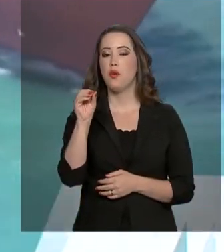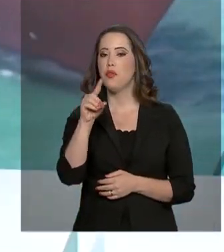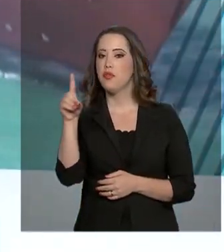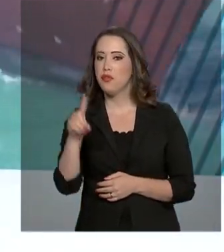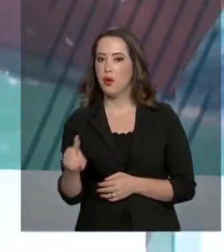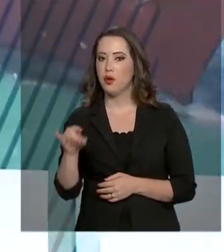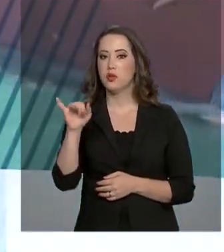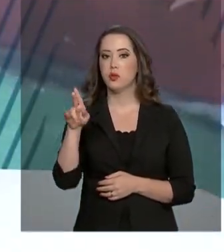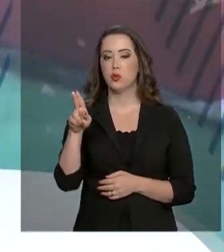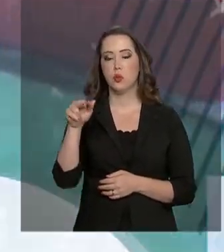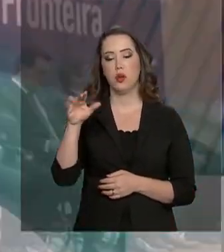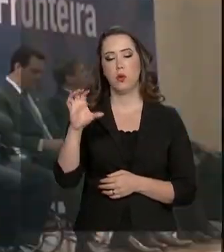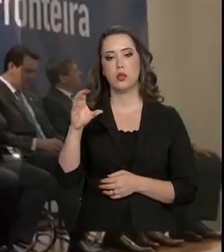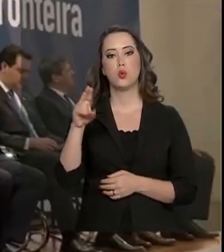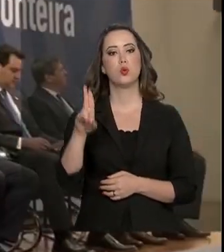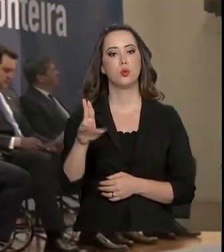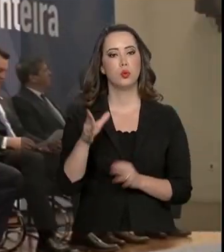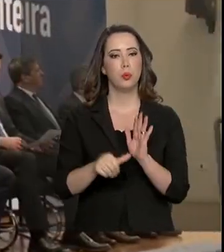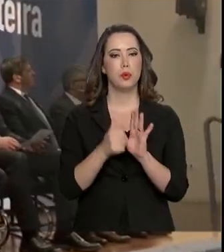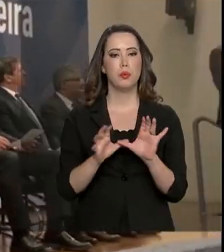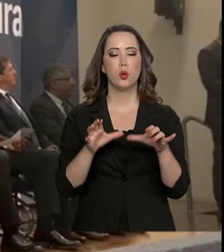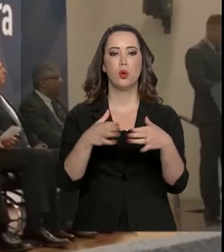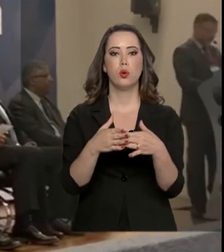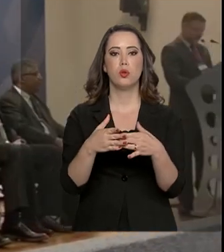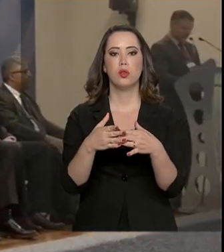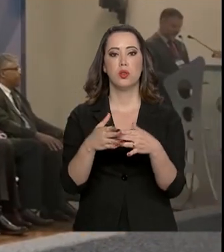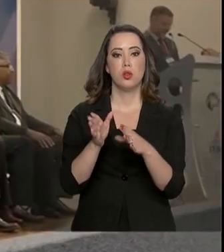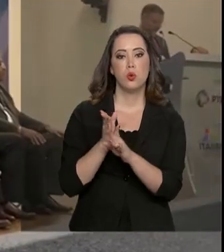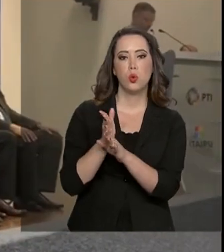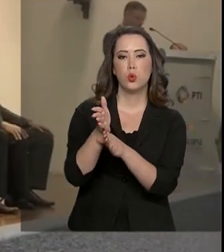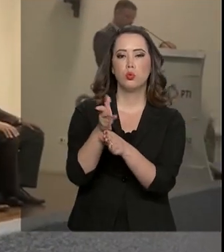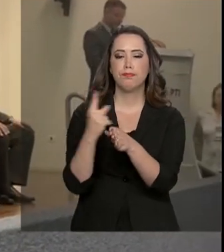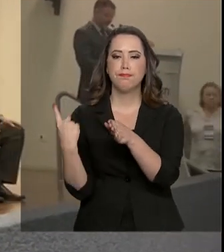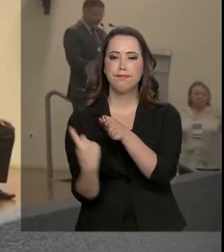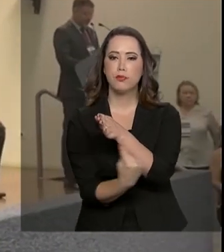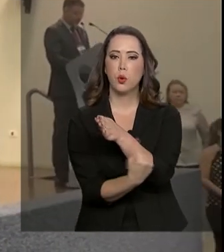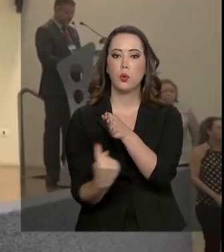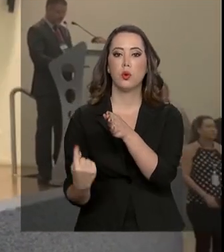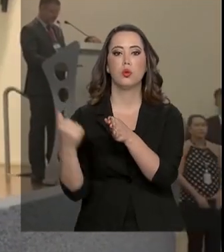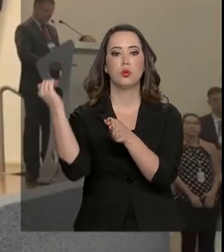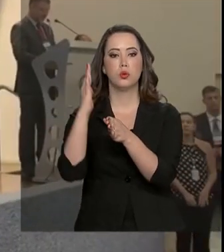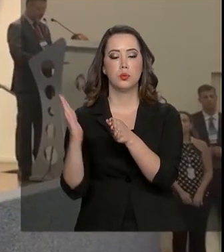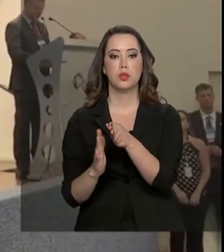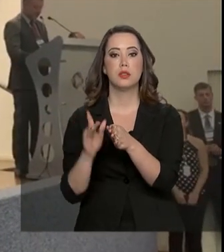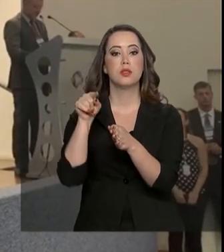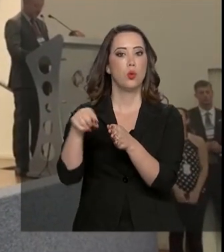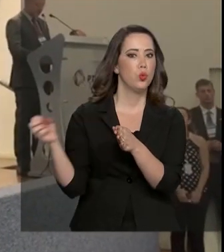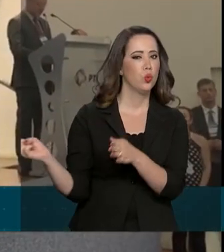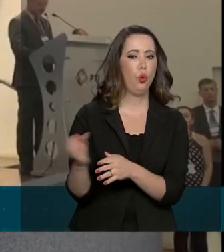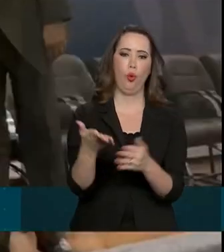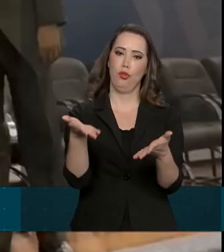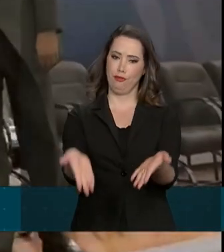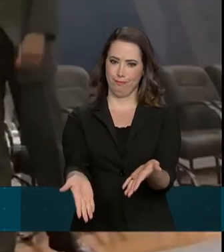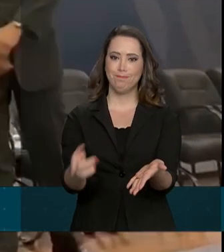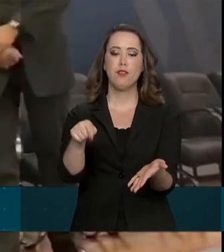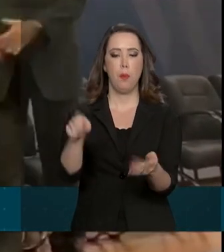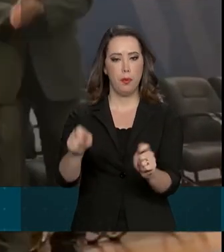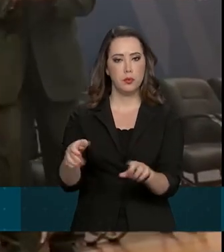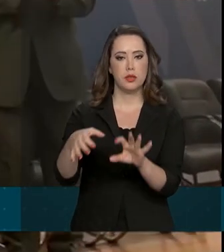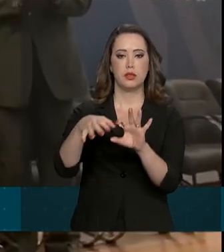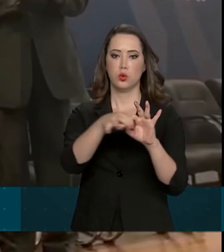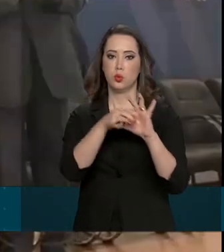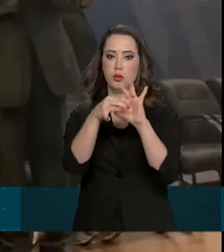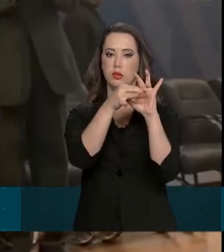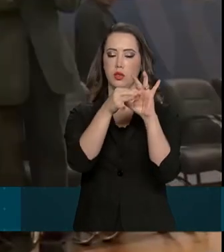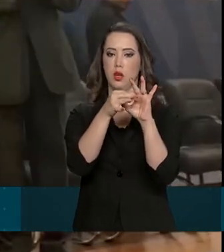primeiro centro integrado de operações de fronteira do Brasil. O modelo inédito vai permitir a atuação integrada